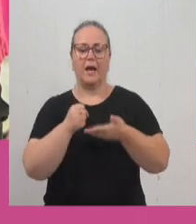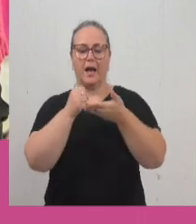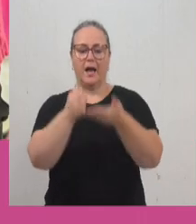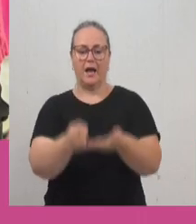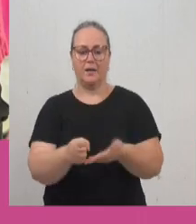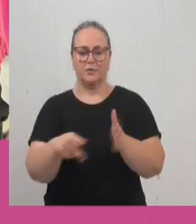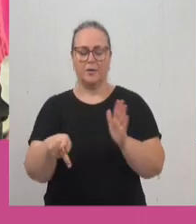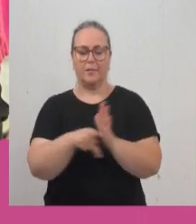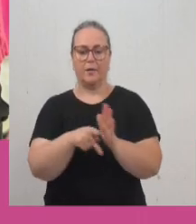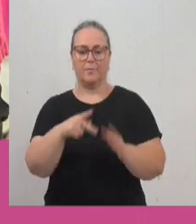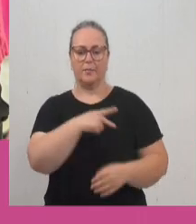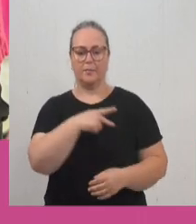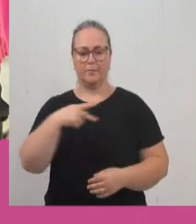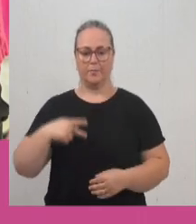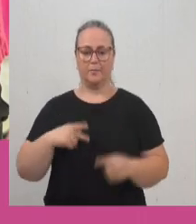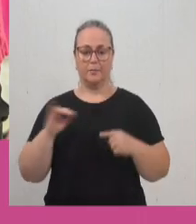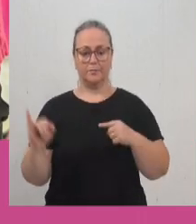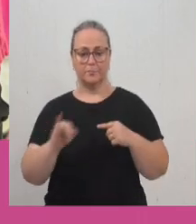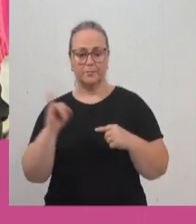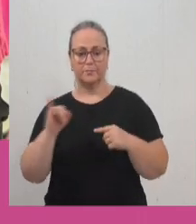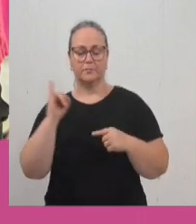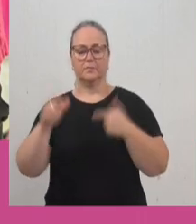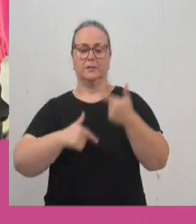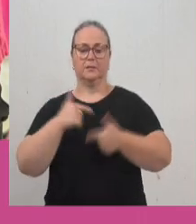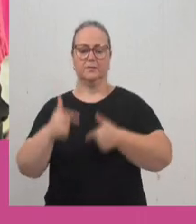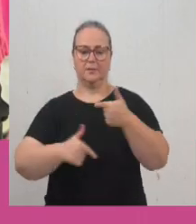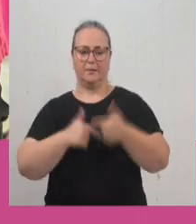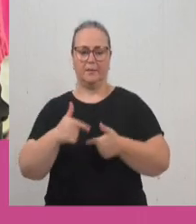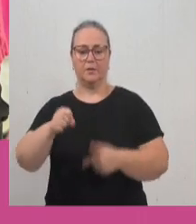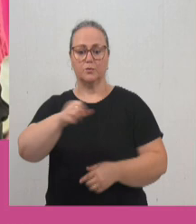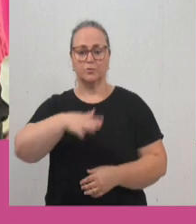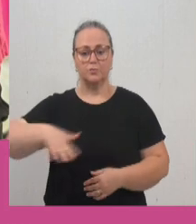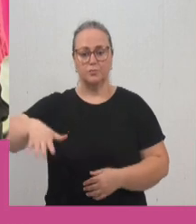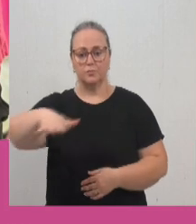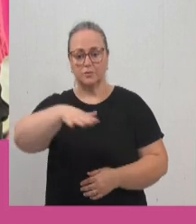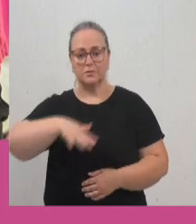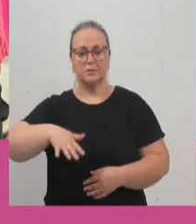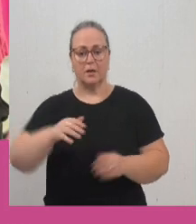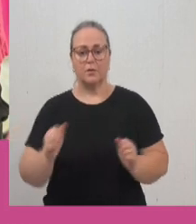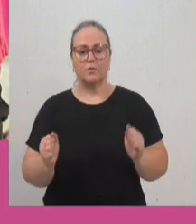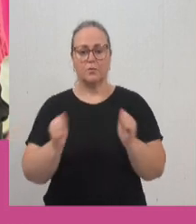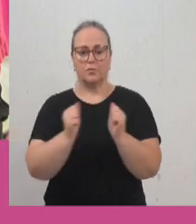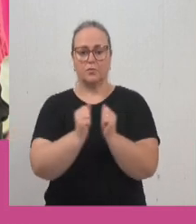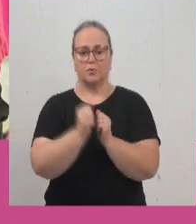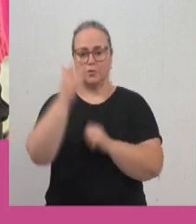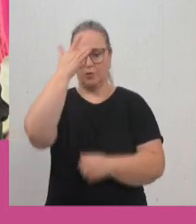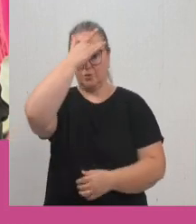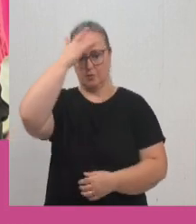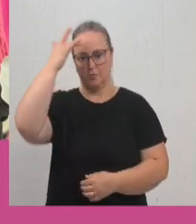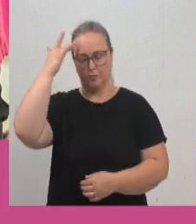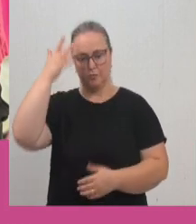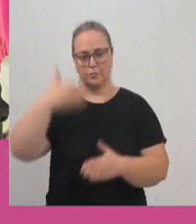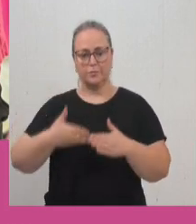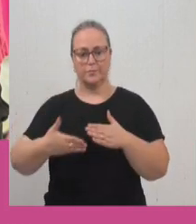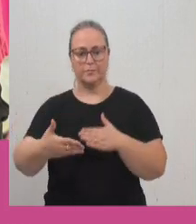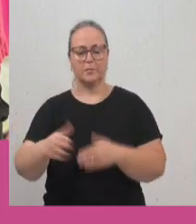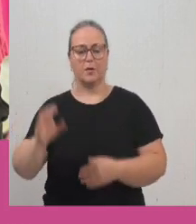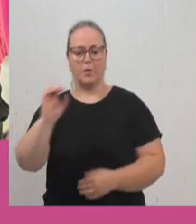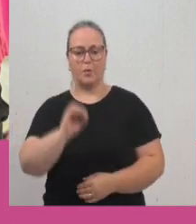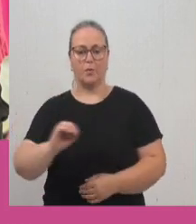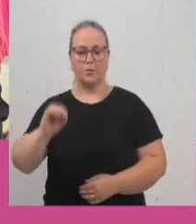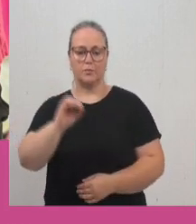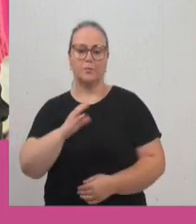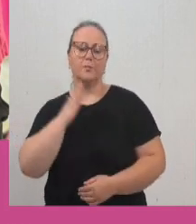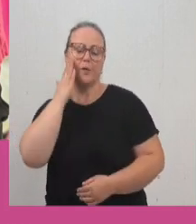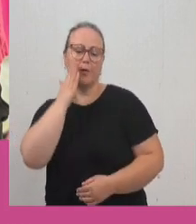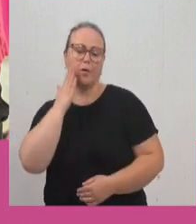pública da importância desse trabalho social com as pessoas. Lembrando que nós estamos no Outubro Rosa e nós temos três entidades